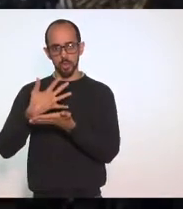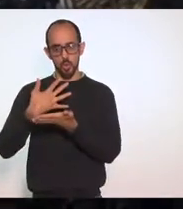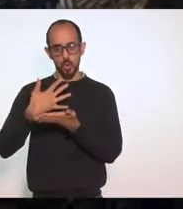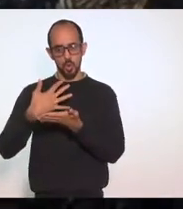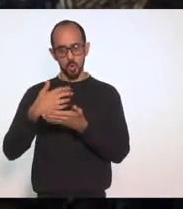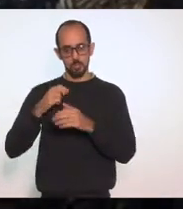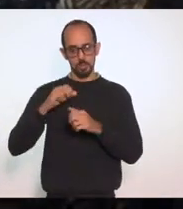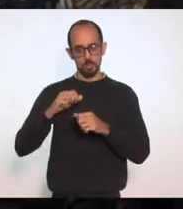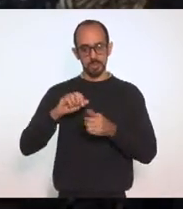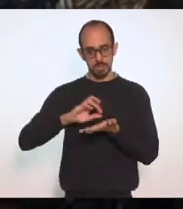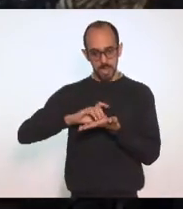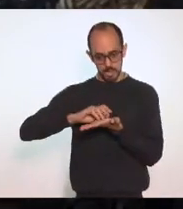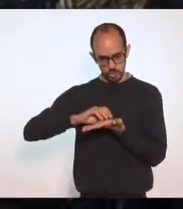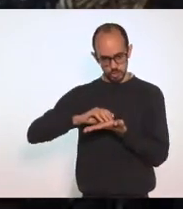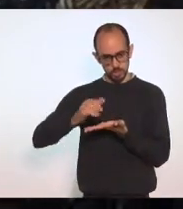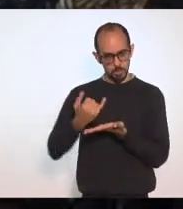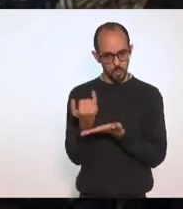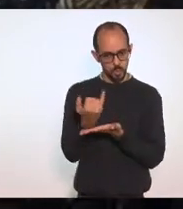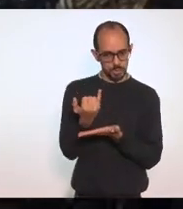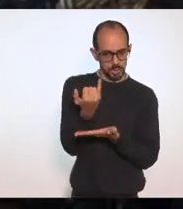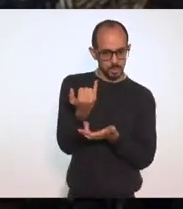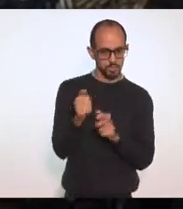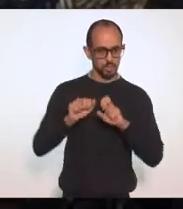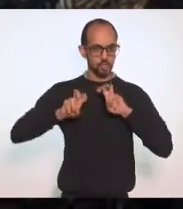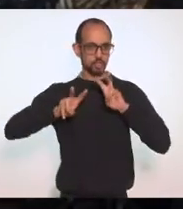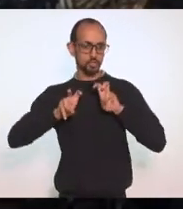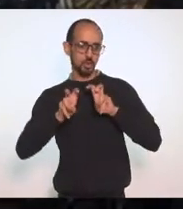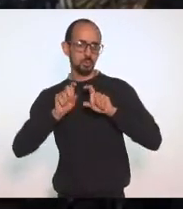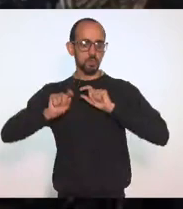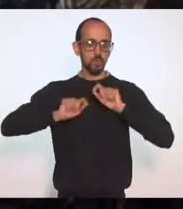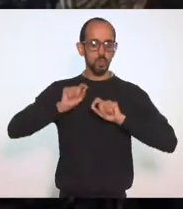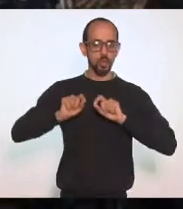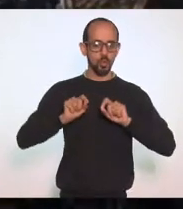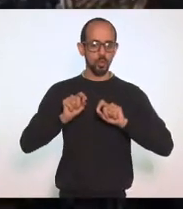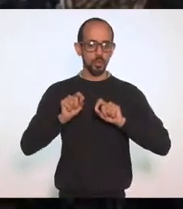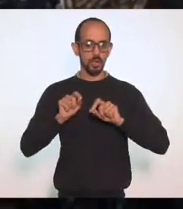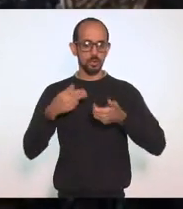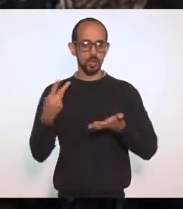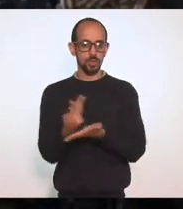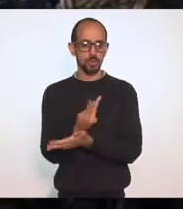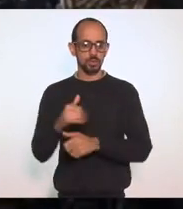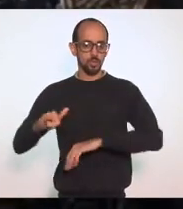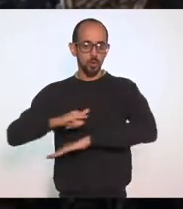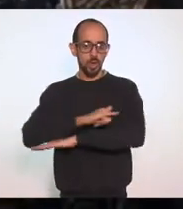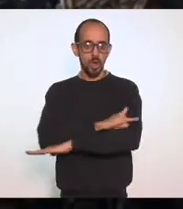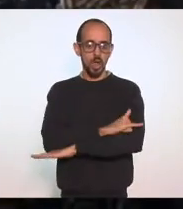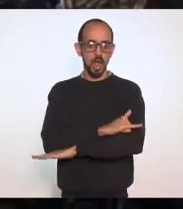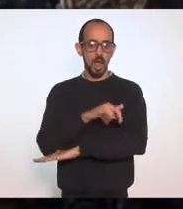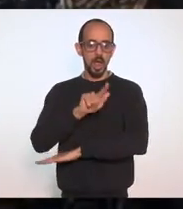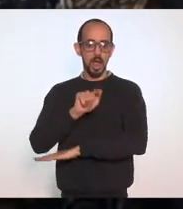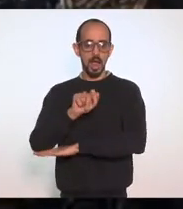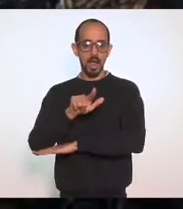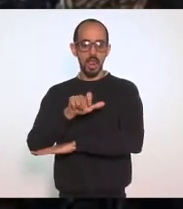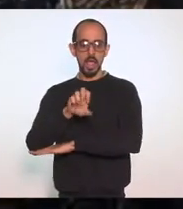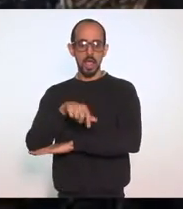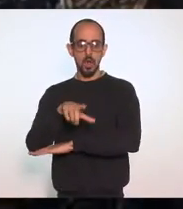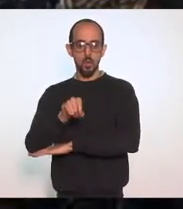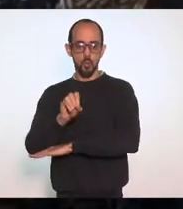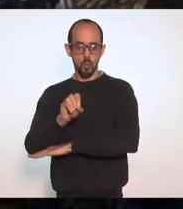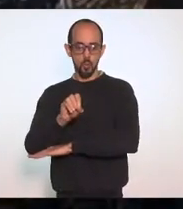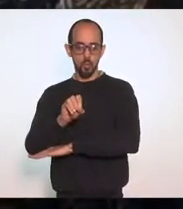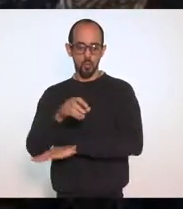que eu acho muito importante, que é a questão do que haver no Galeão. O Galeão, hoje em dia, está numa situação